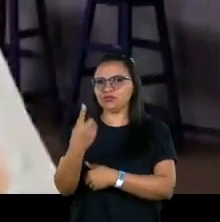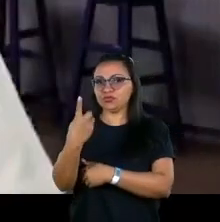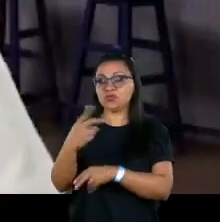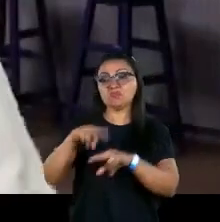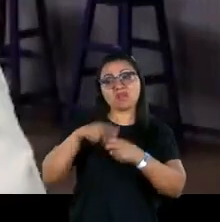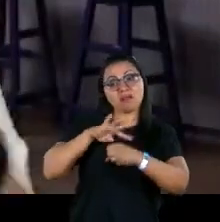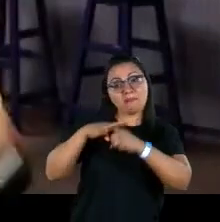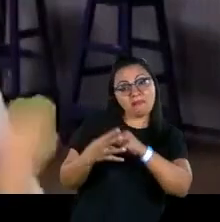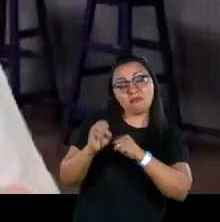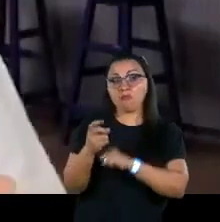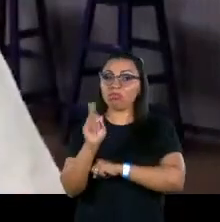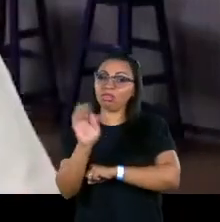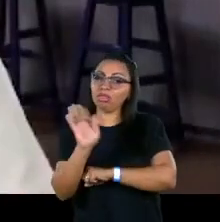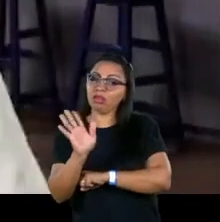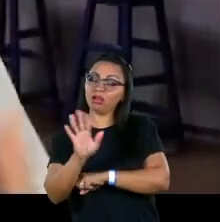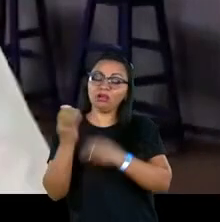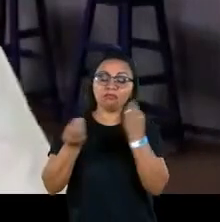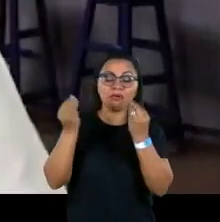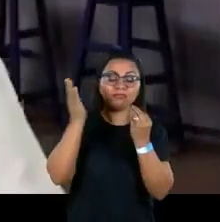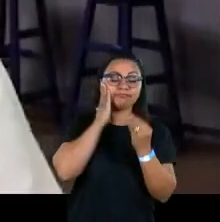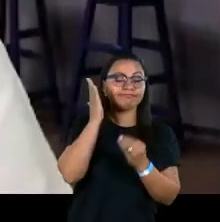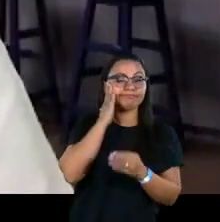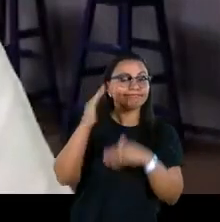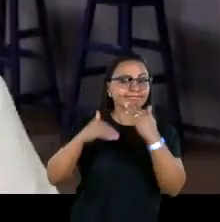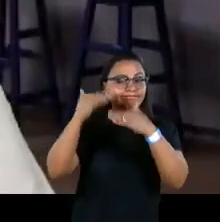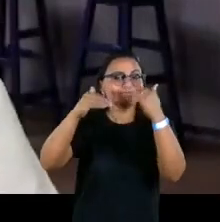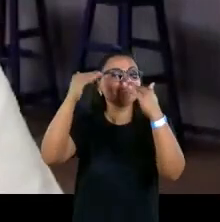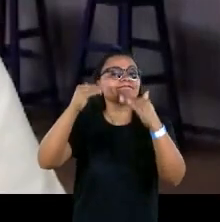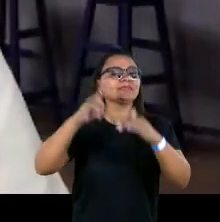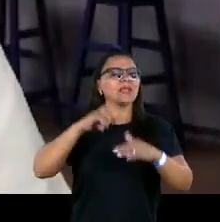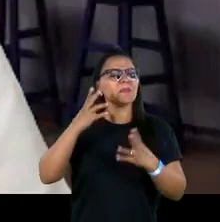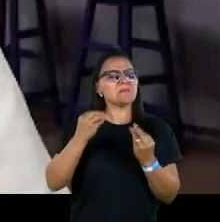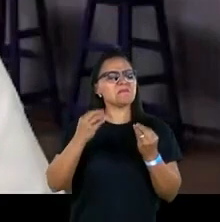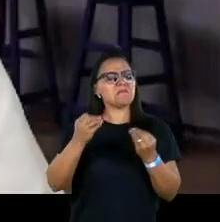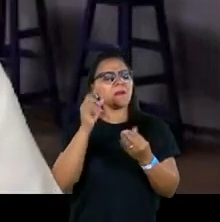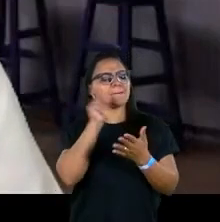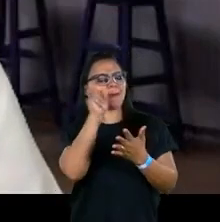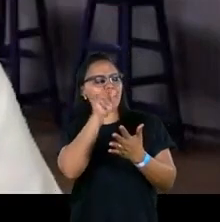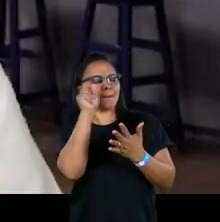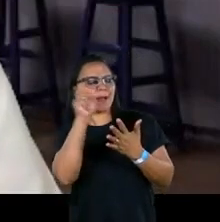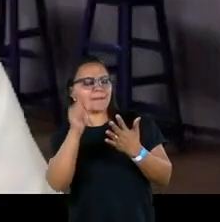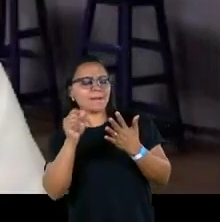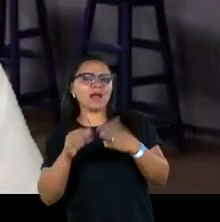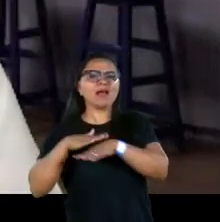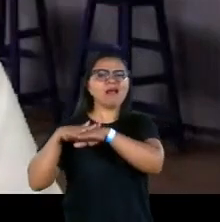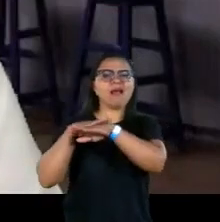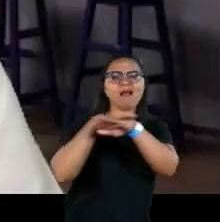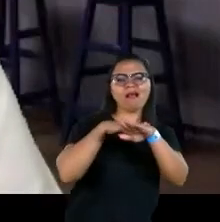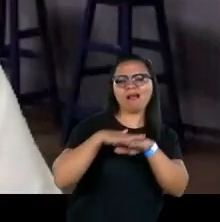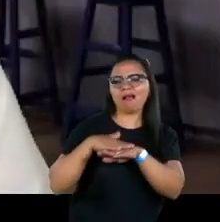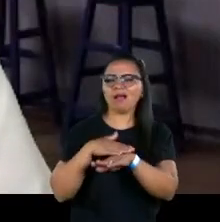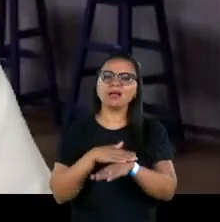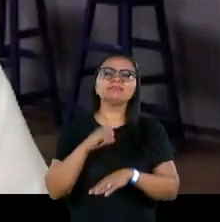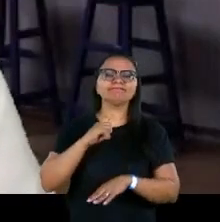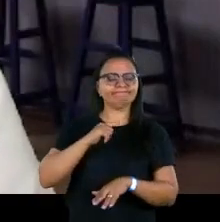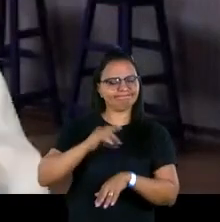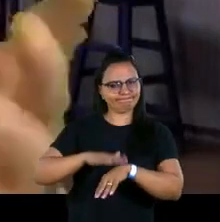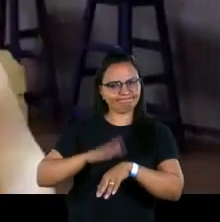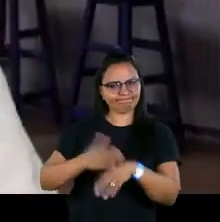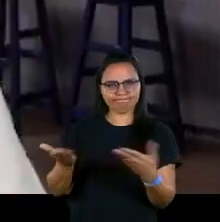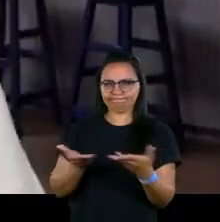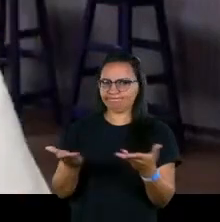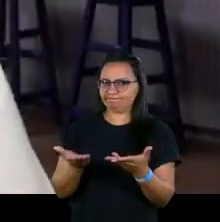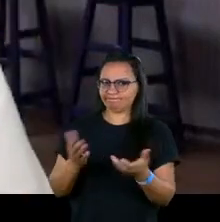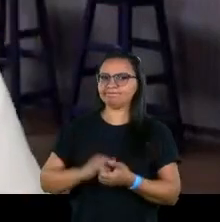causado pela pandemia ou não, como que a gente consegue superar isso. Acho que tem um monte de conversa interessante para a gente ter nesse